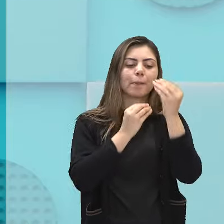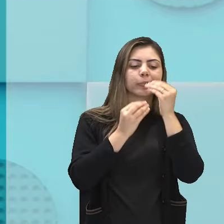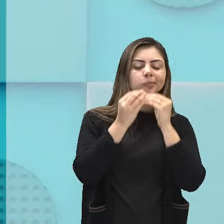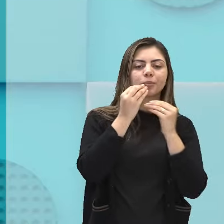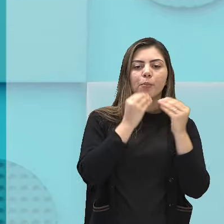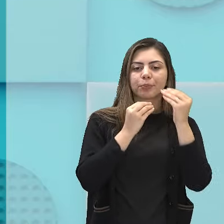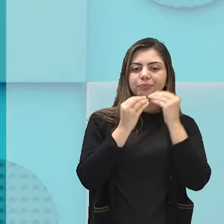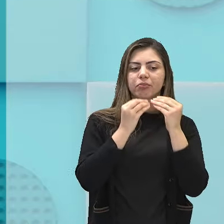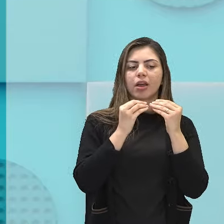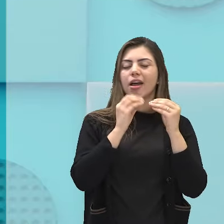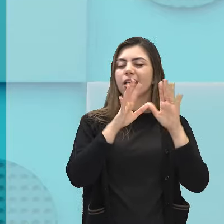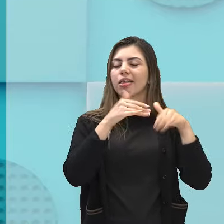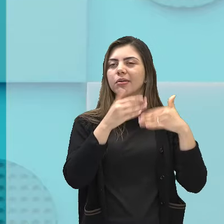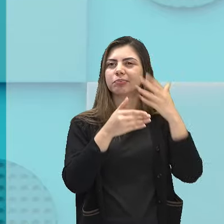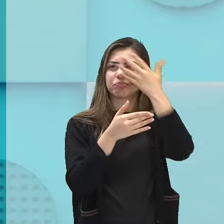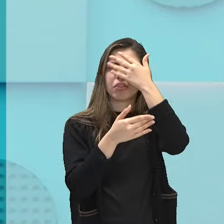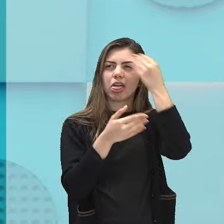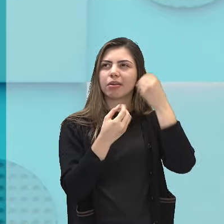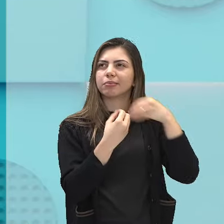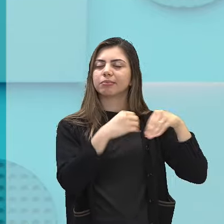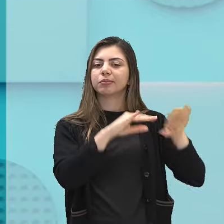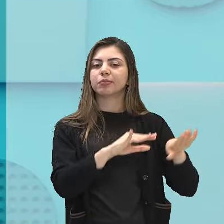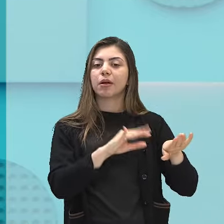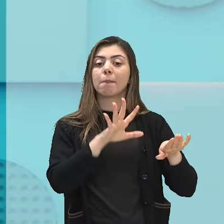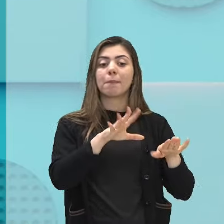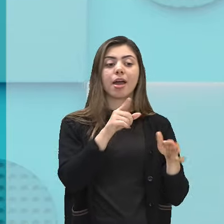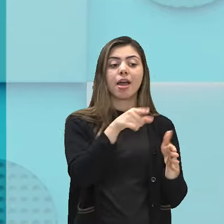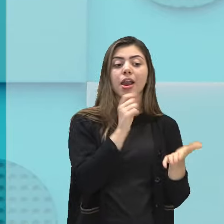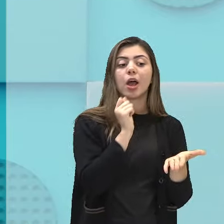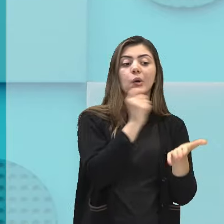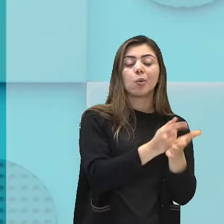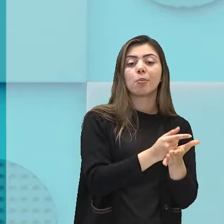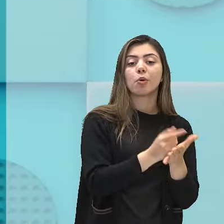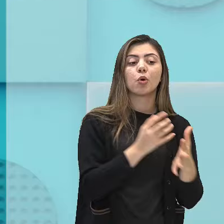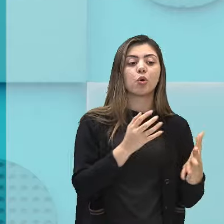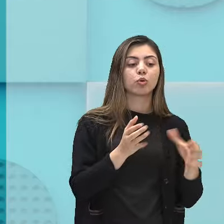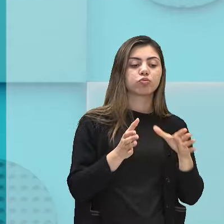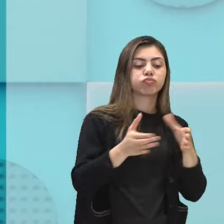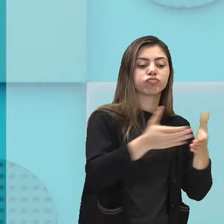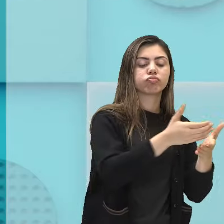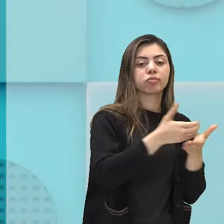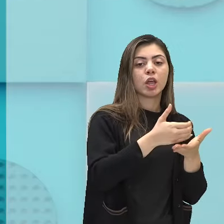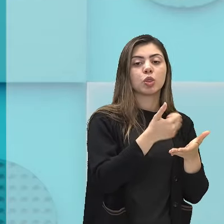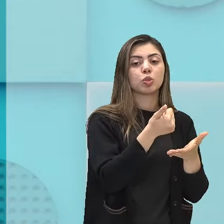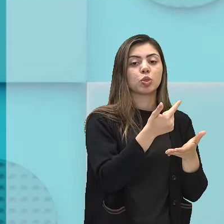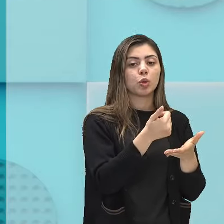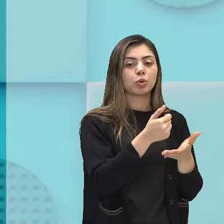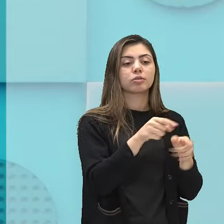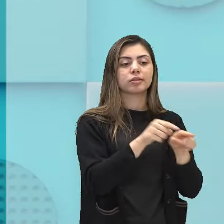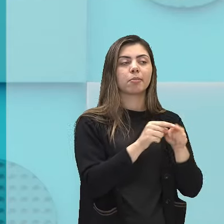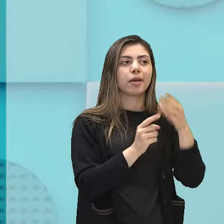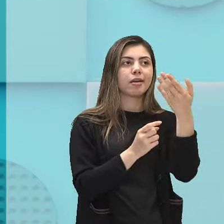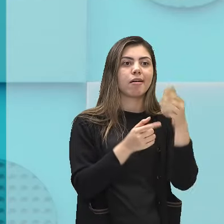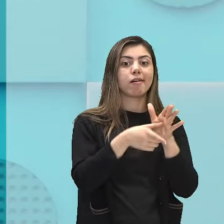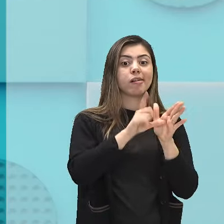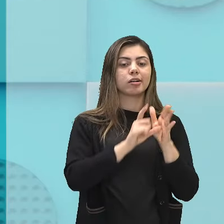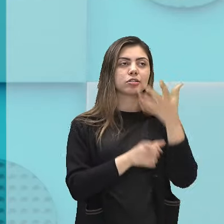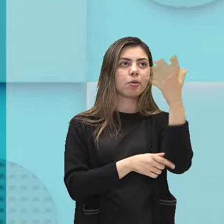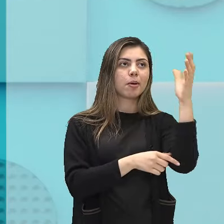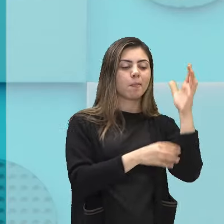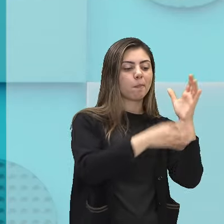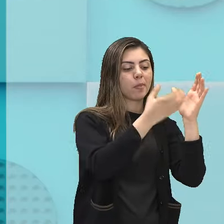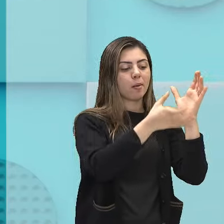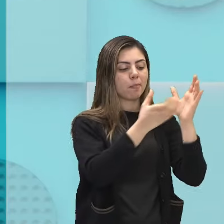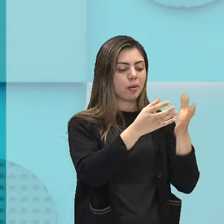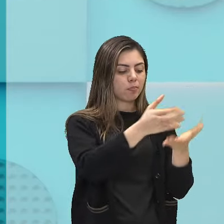esquecida, apesar de ter sido comprada em dúzia e colhida ao centro, sugere que a vida,